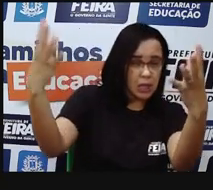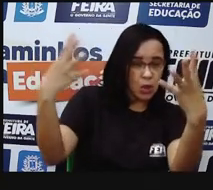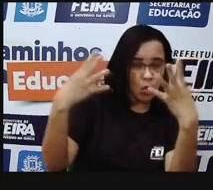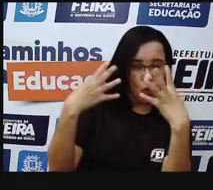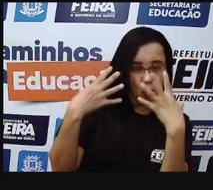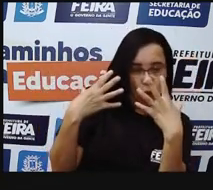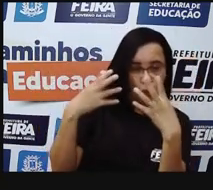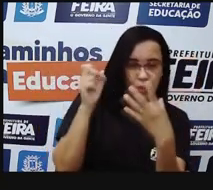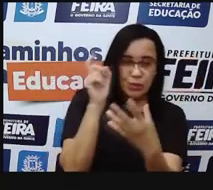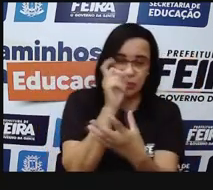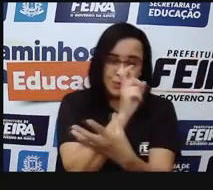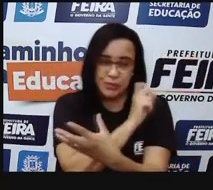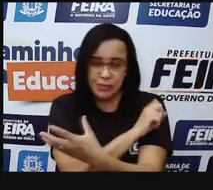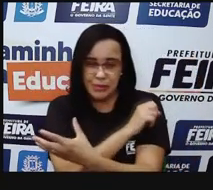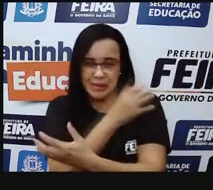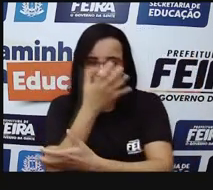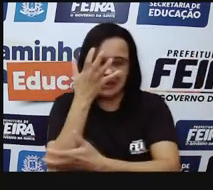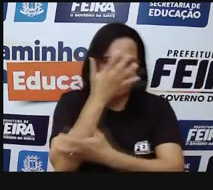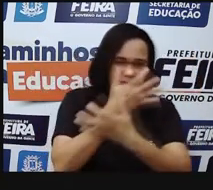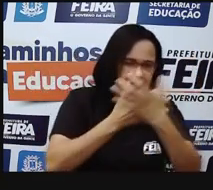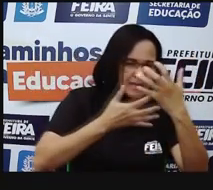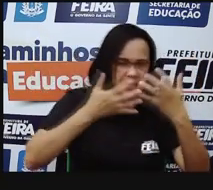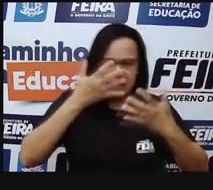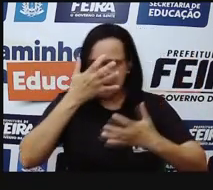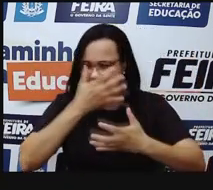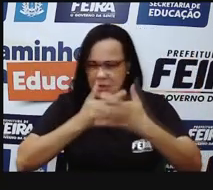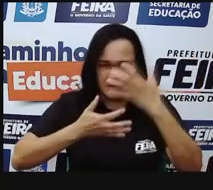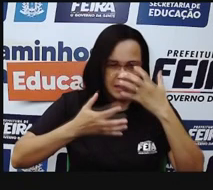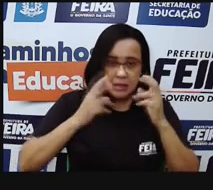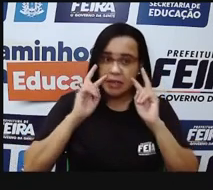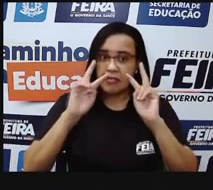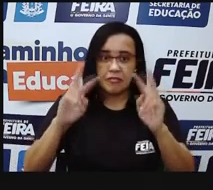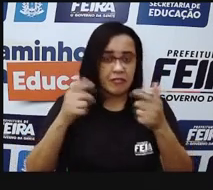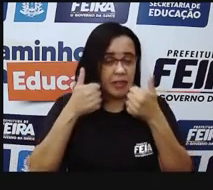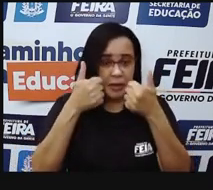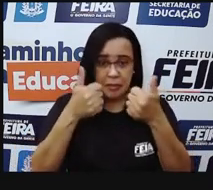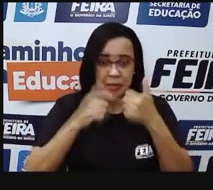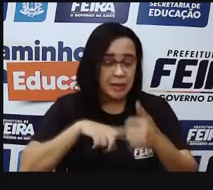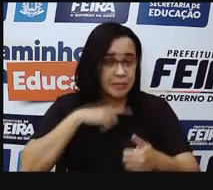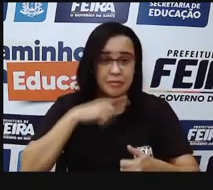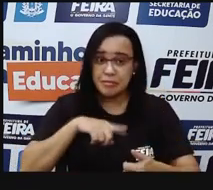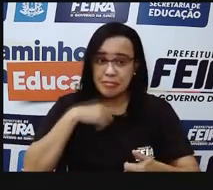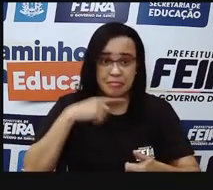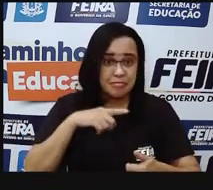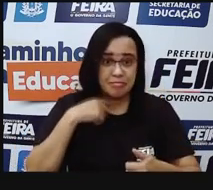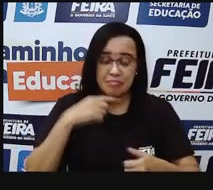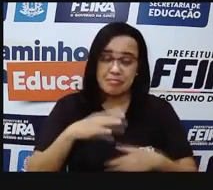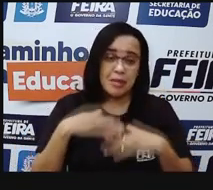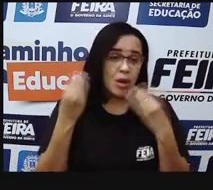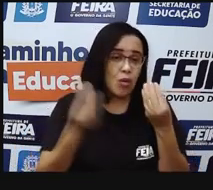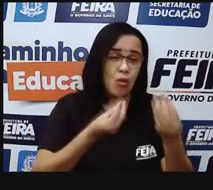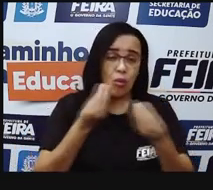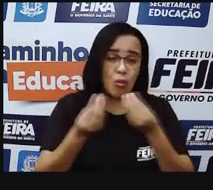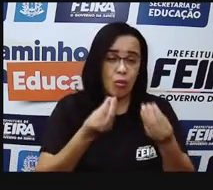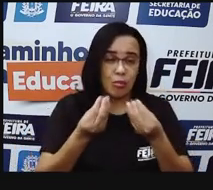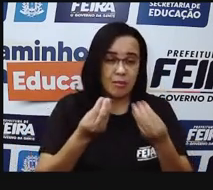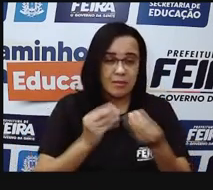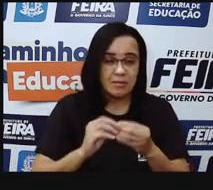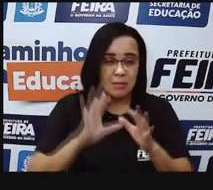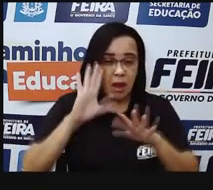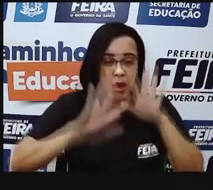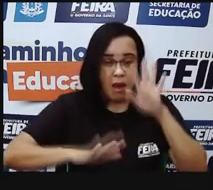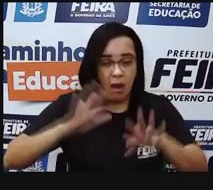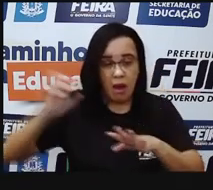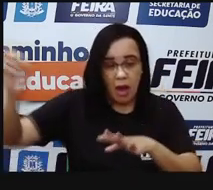embaçado. O que que acontece? Quando a gente tem uma visão normal, né, a